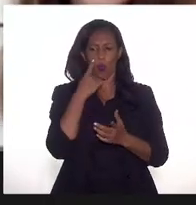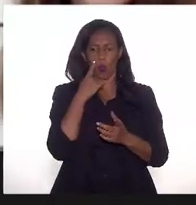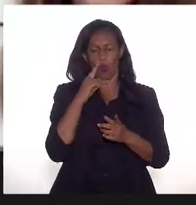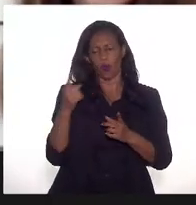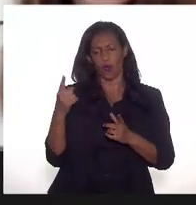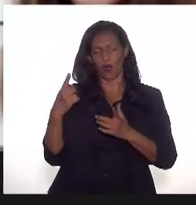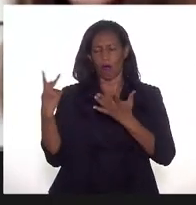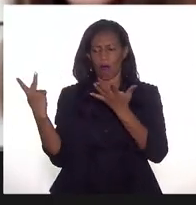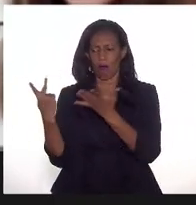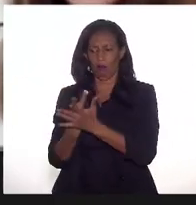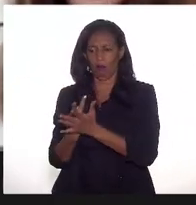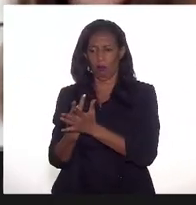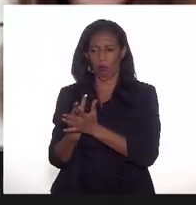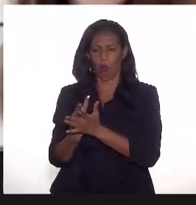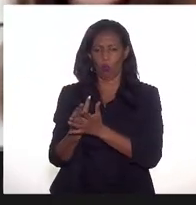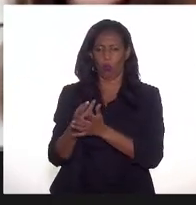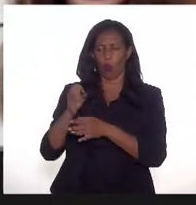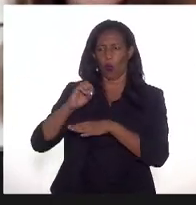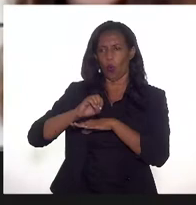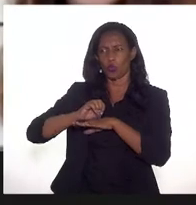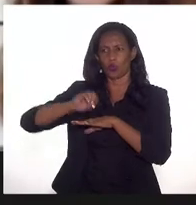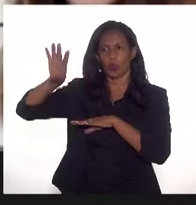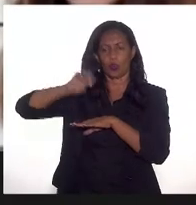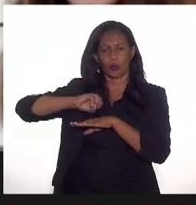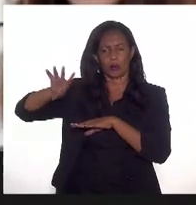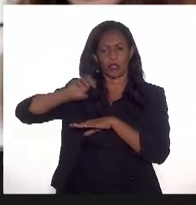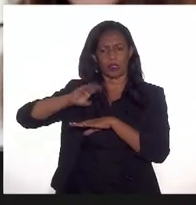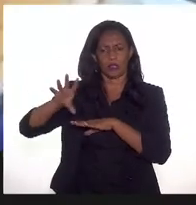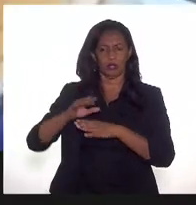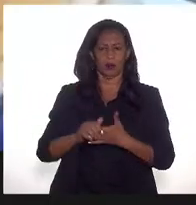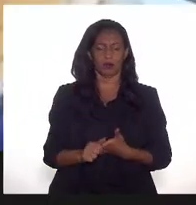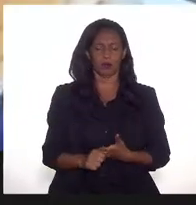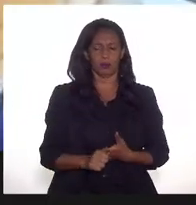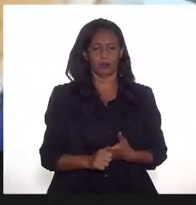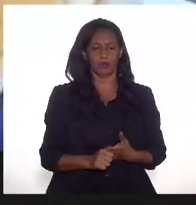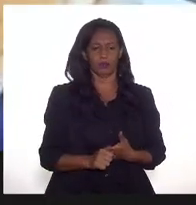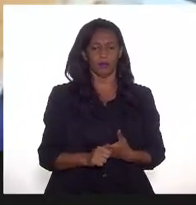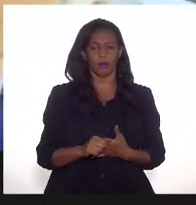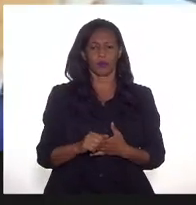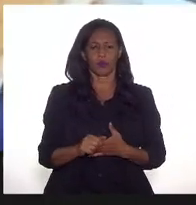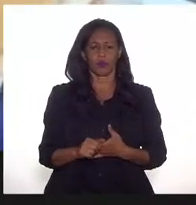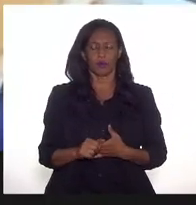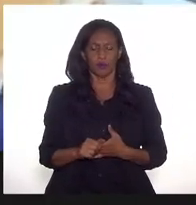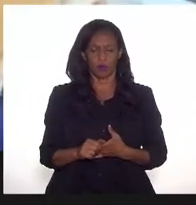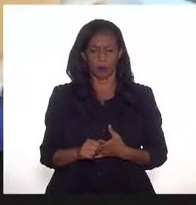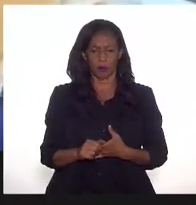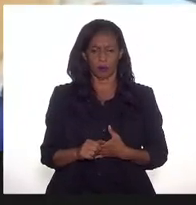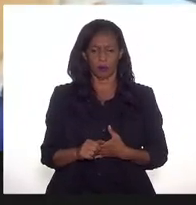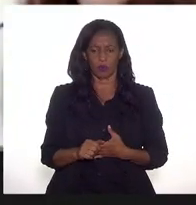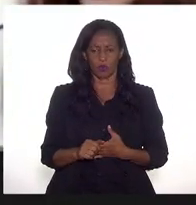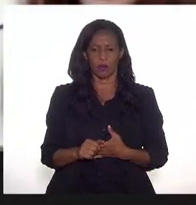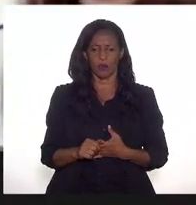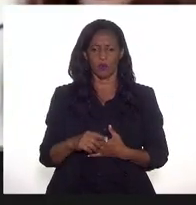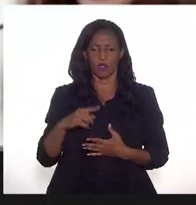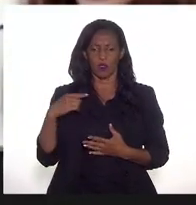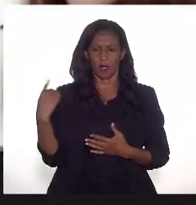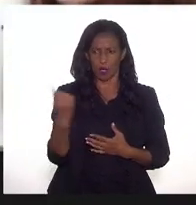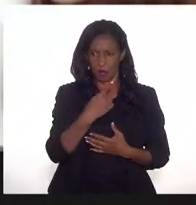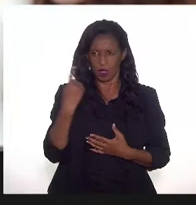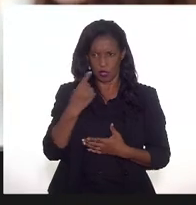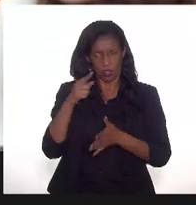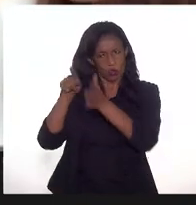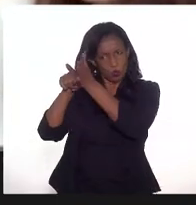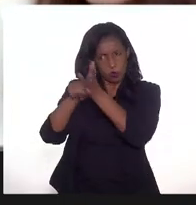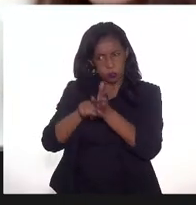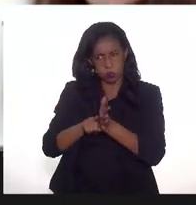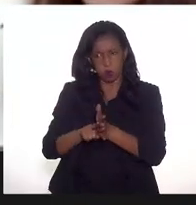previsto, ou a exportação, ou a rejeição, então, isso é difícil de ser fiscalizado e é fiscalizado pela gente.